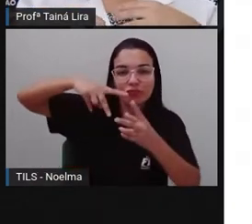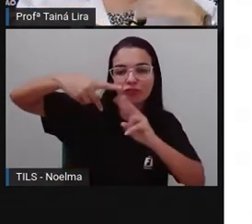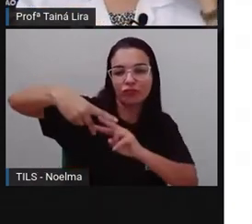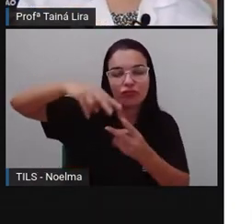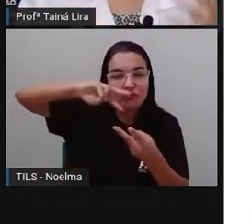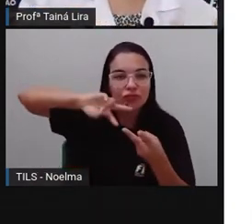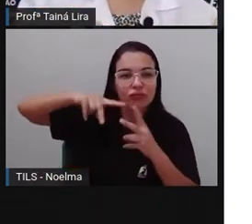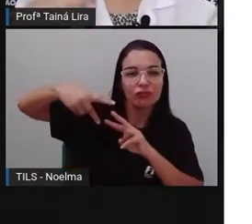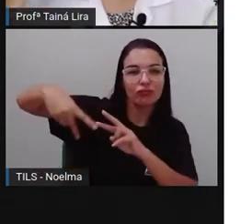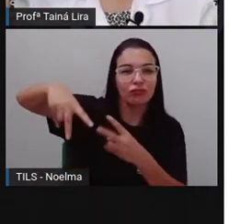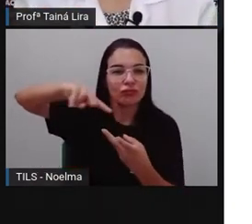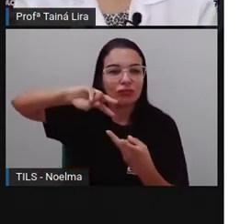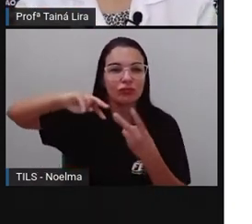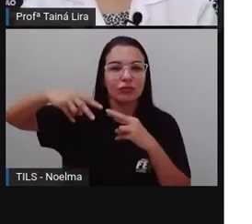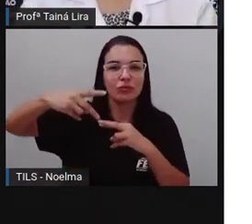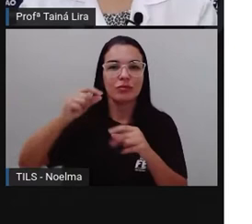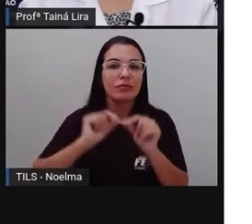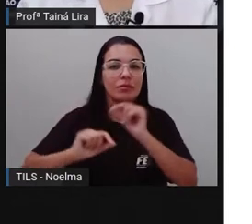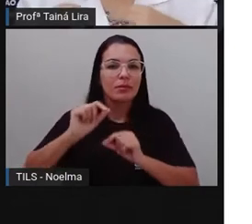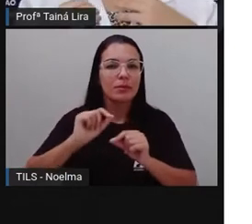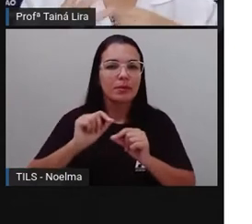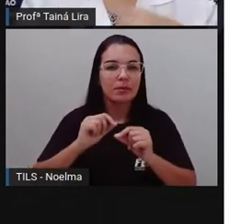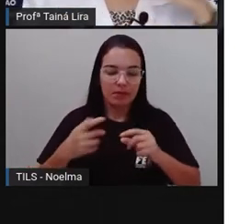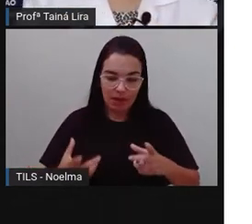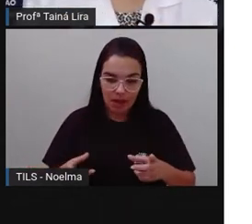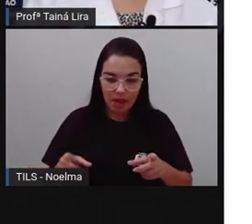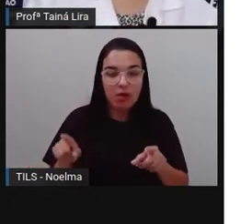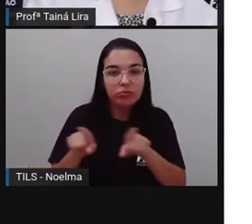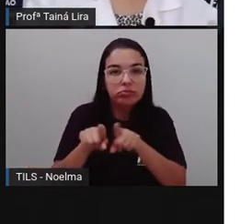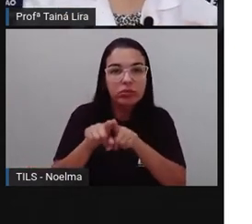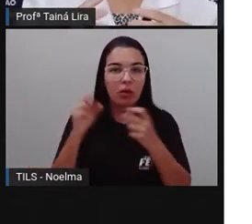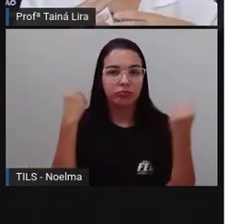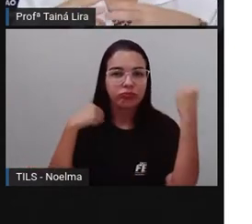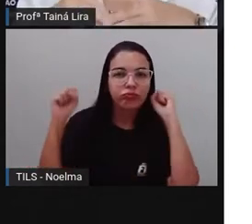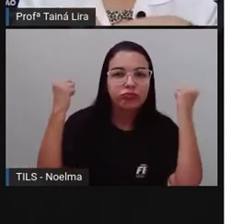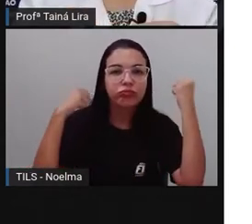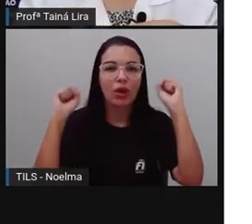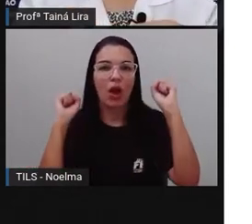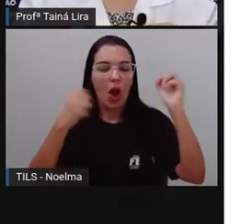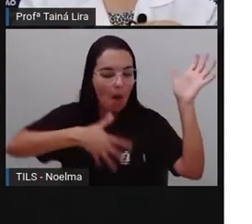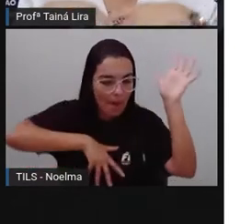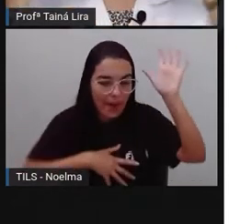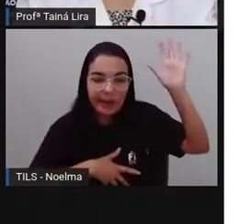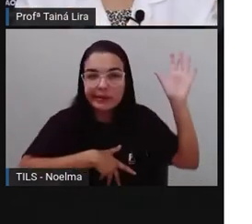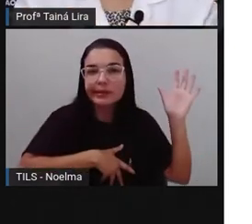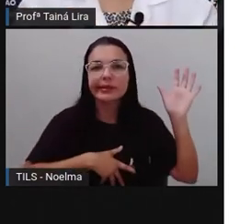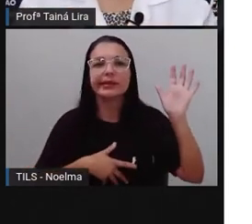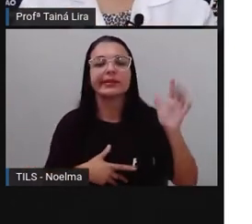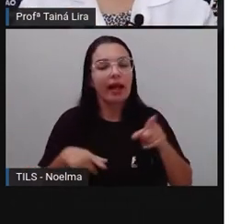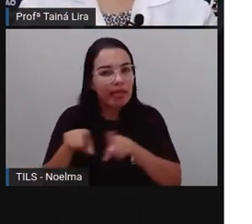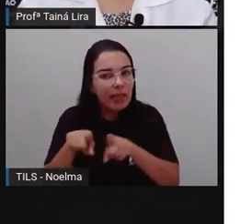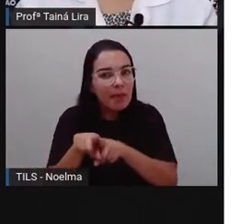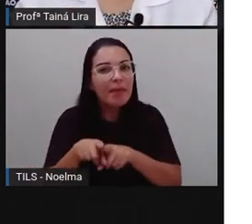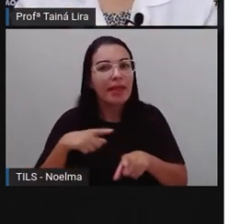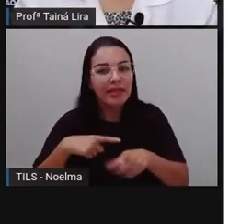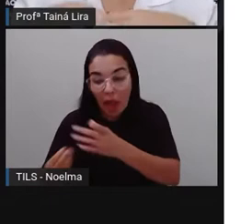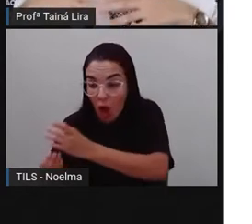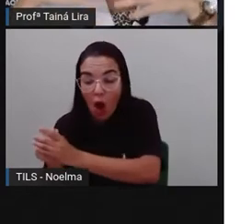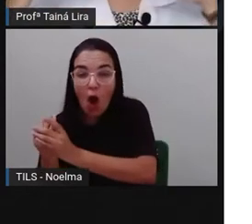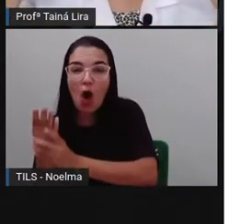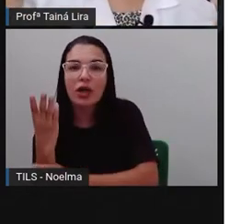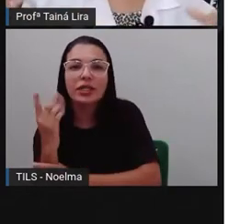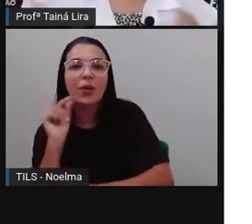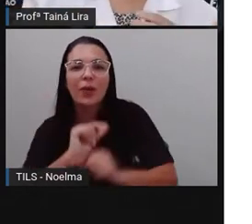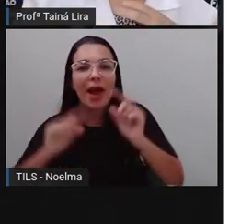que é uma luta, é uma dança, não é? É um esporte que também é de origem africana e que